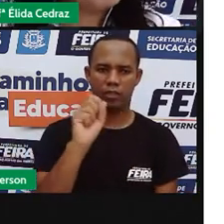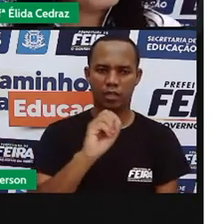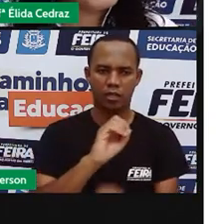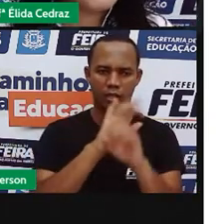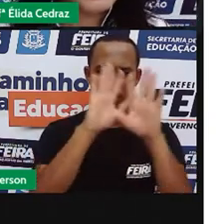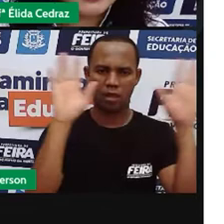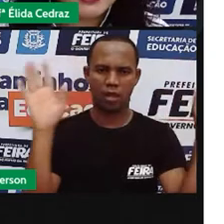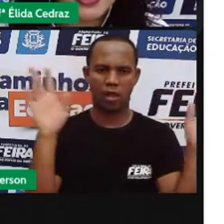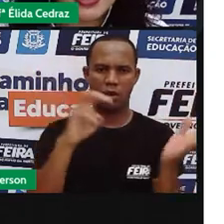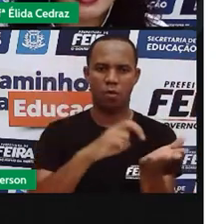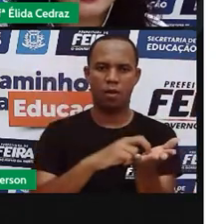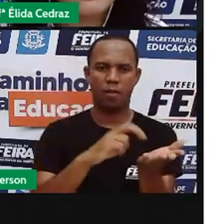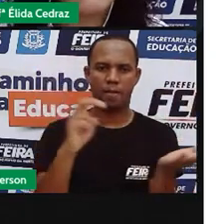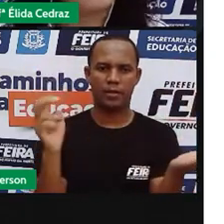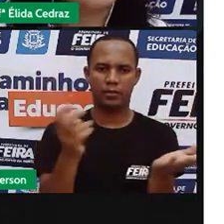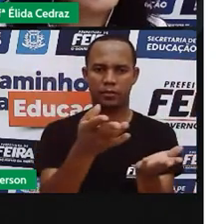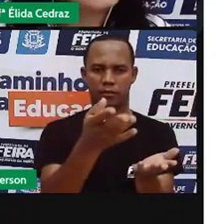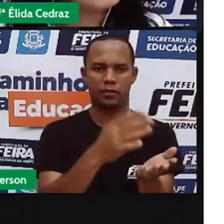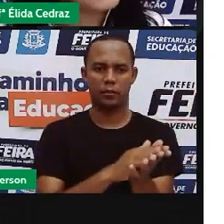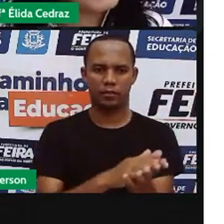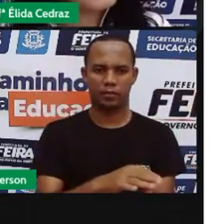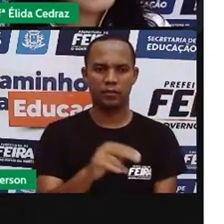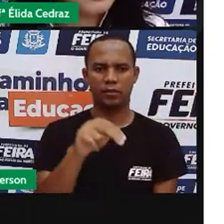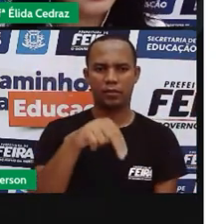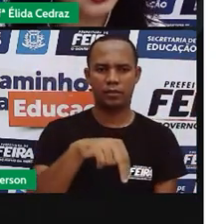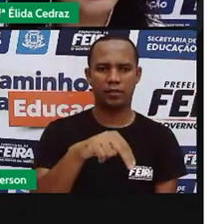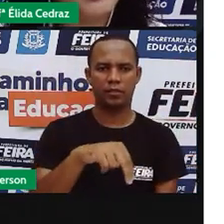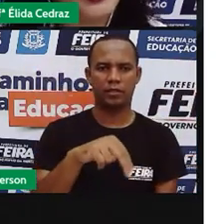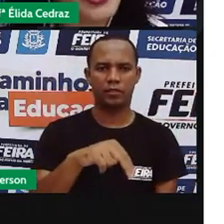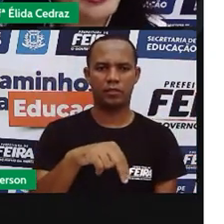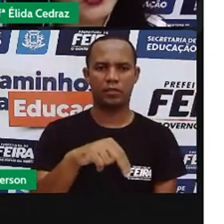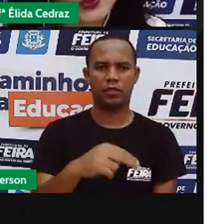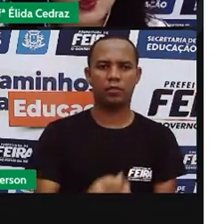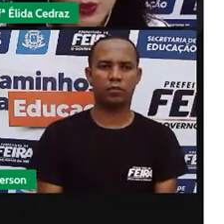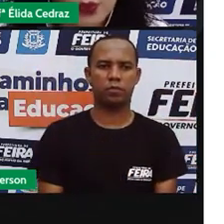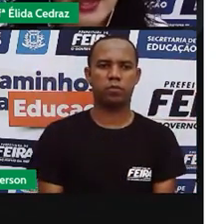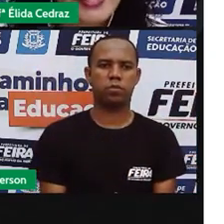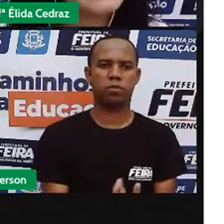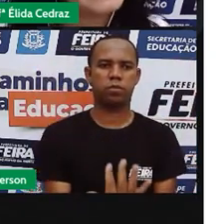O amanhecer. E